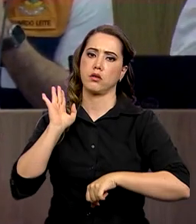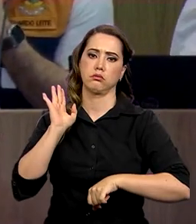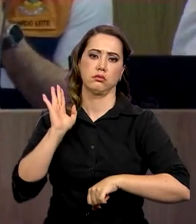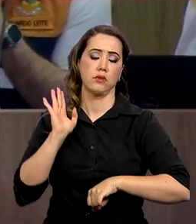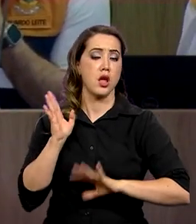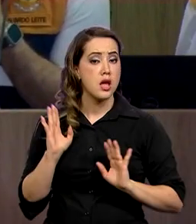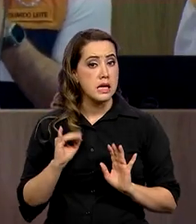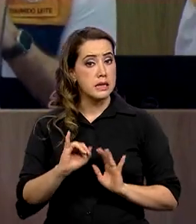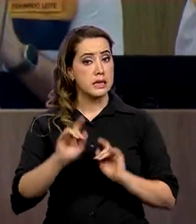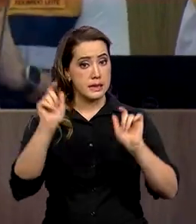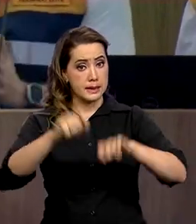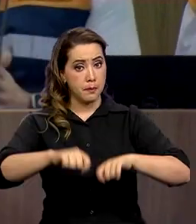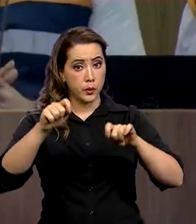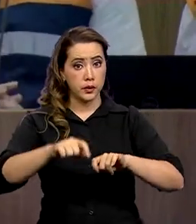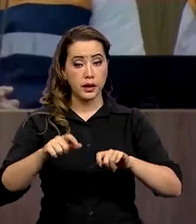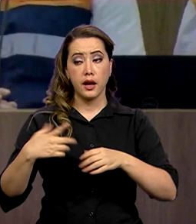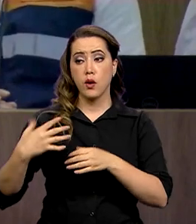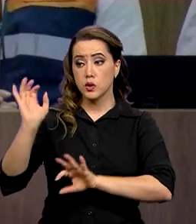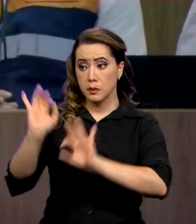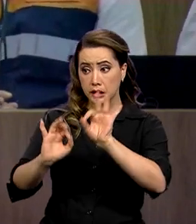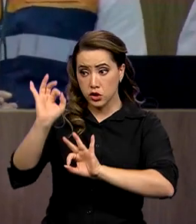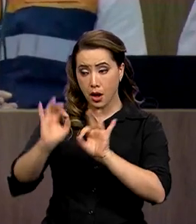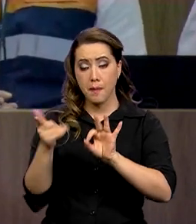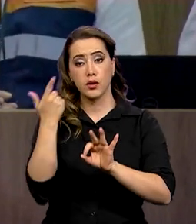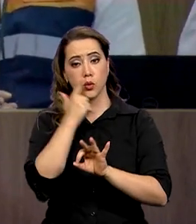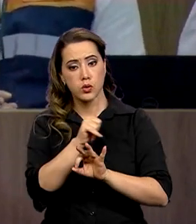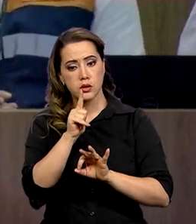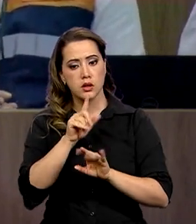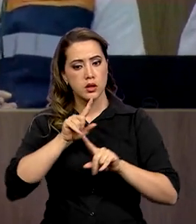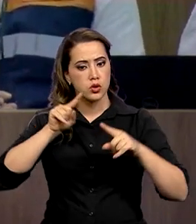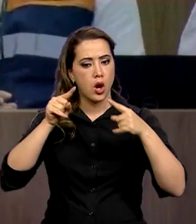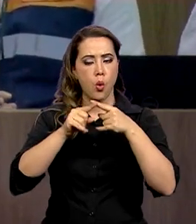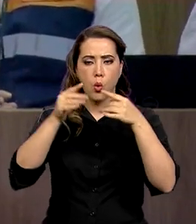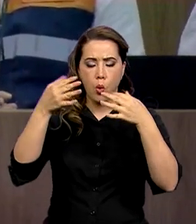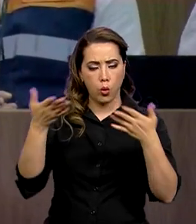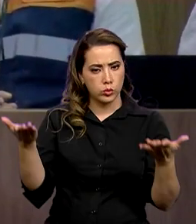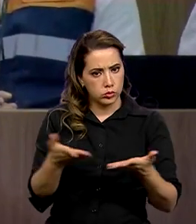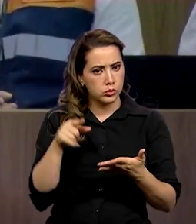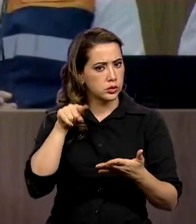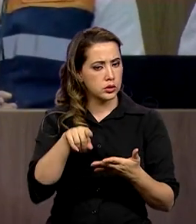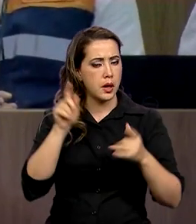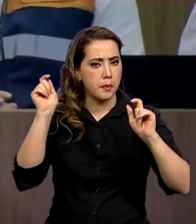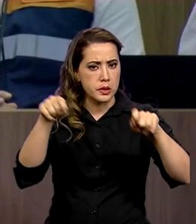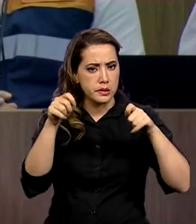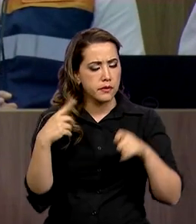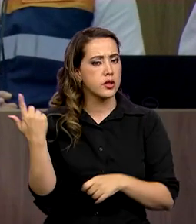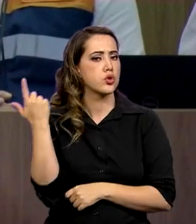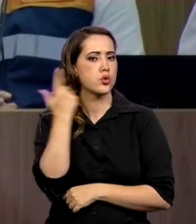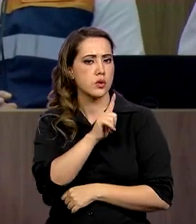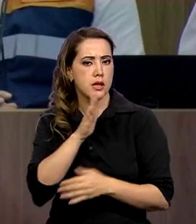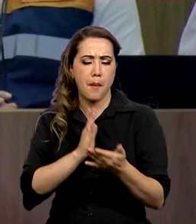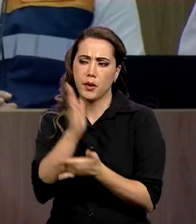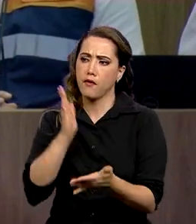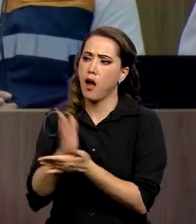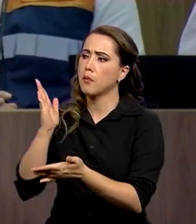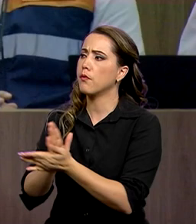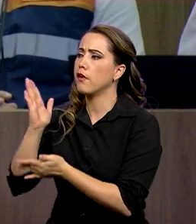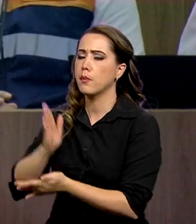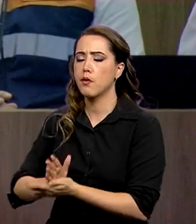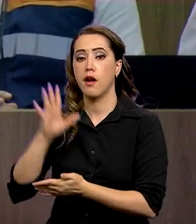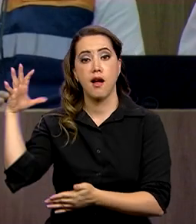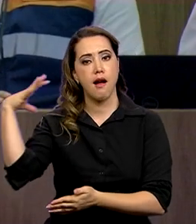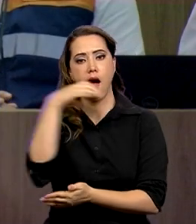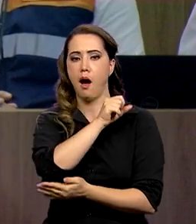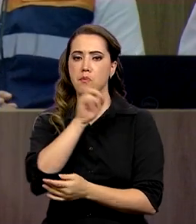Então, se puder todos os planos serem feitos sob essa orientação, é possível que a gente aprove todos os planos que foram